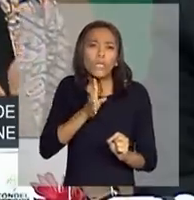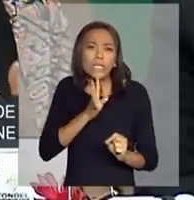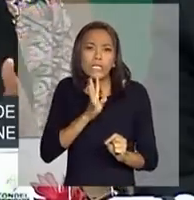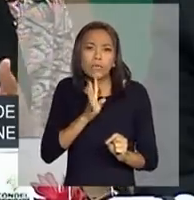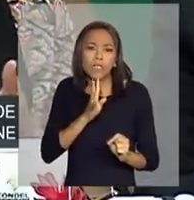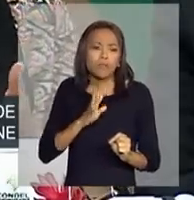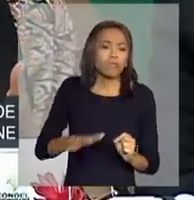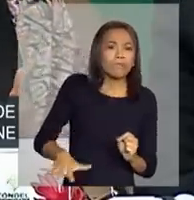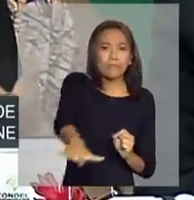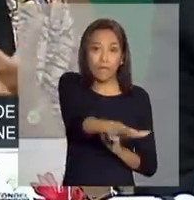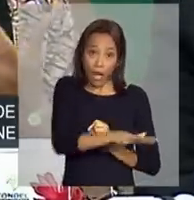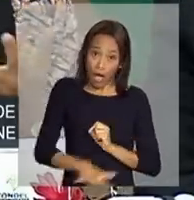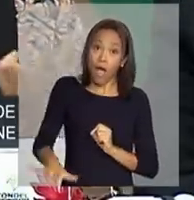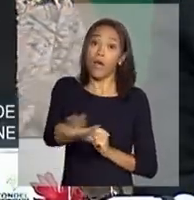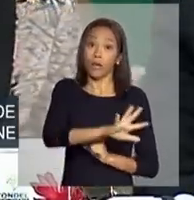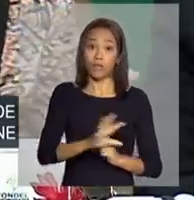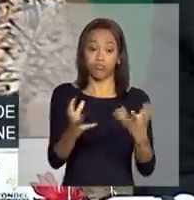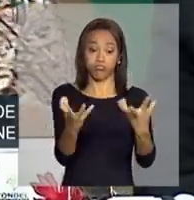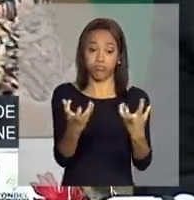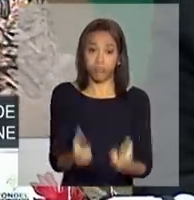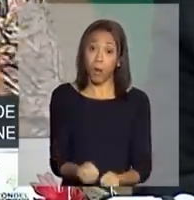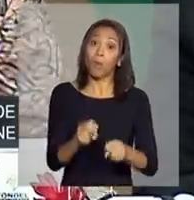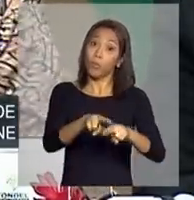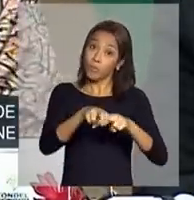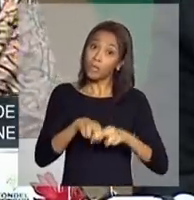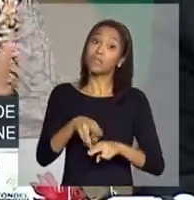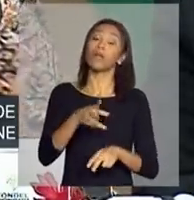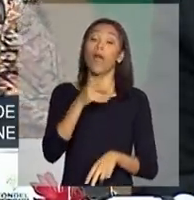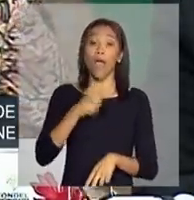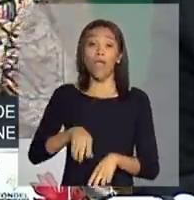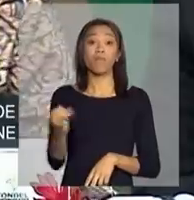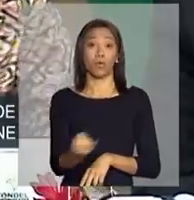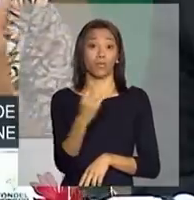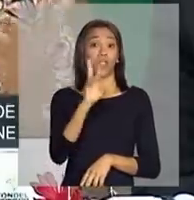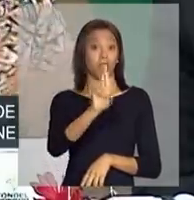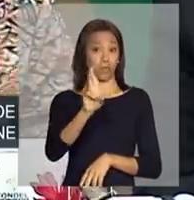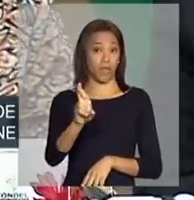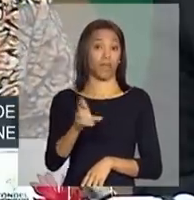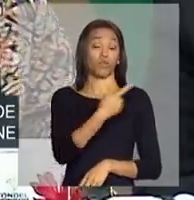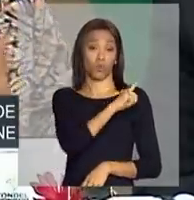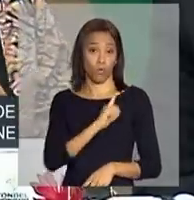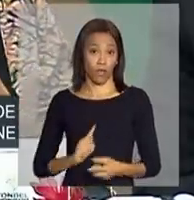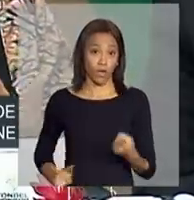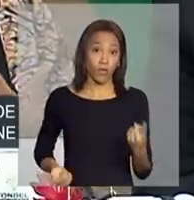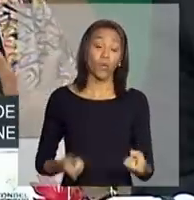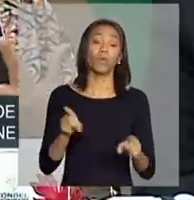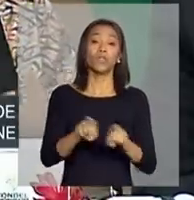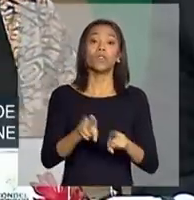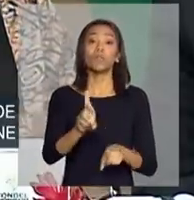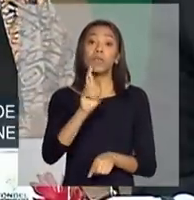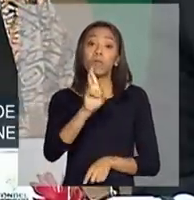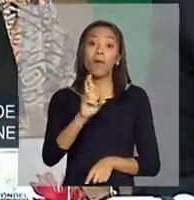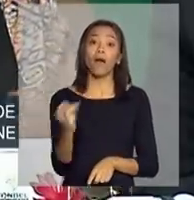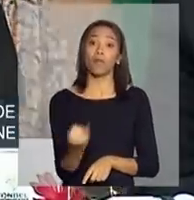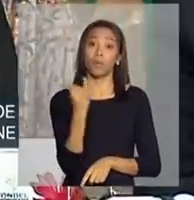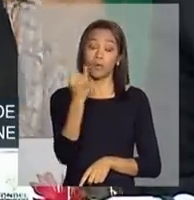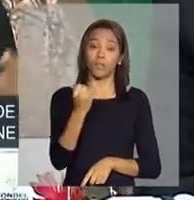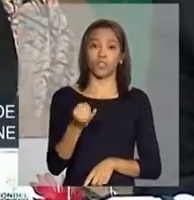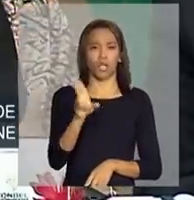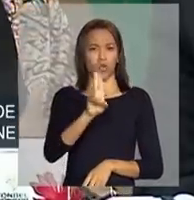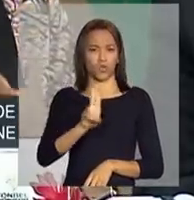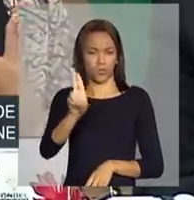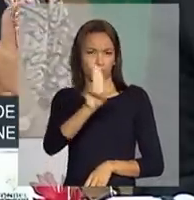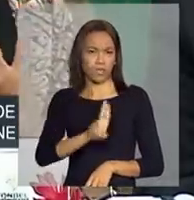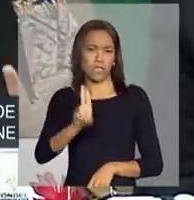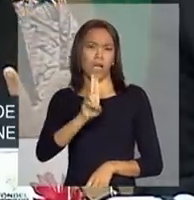região possível e aí o papel dos senhores governadores, das universidades, das instituições de pesquisa locais, junto com a